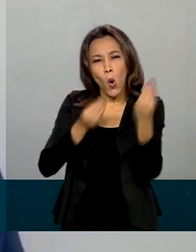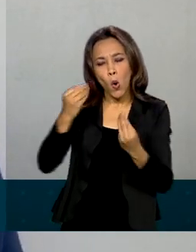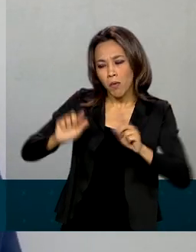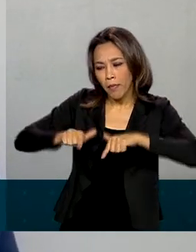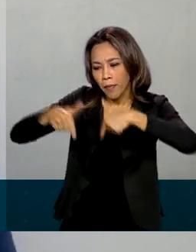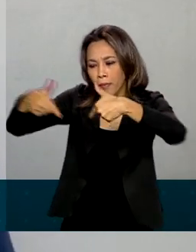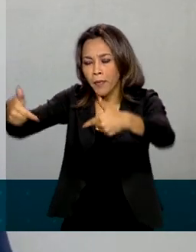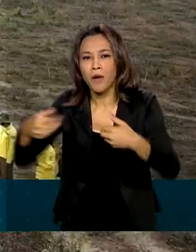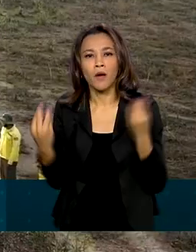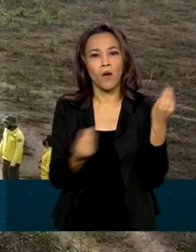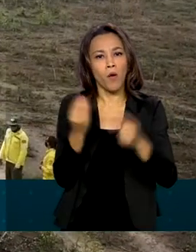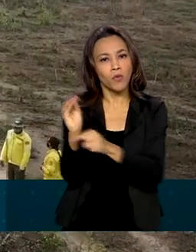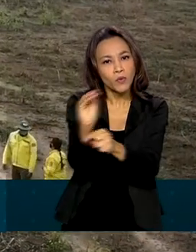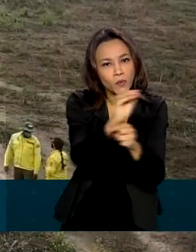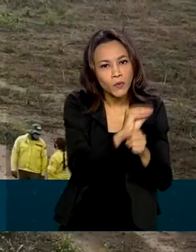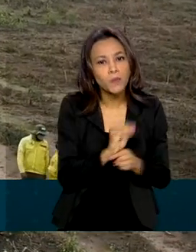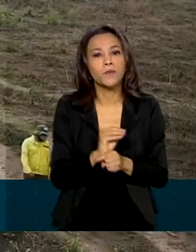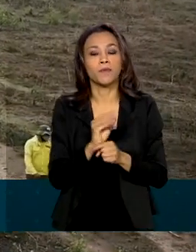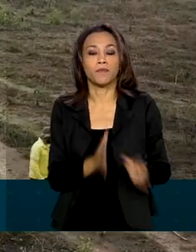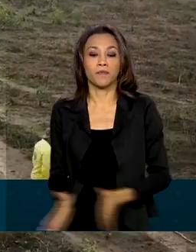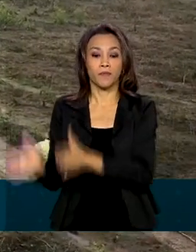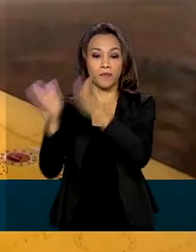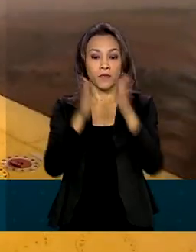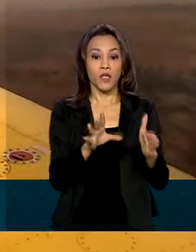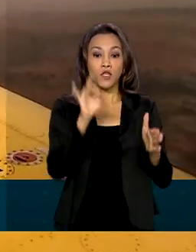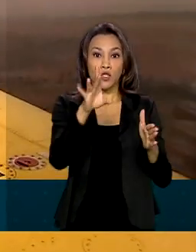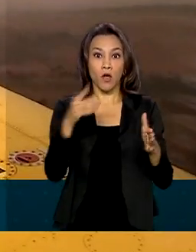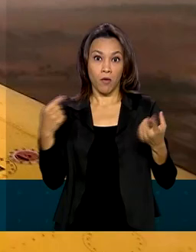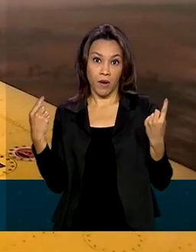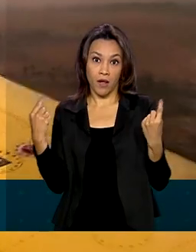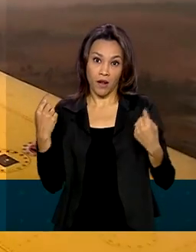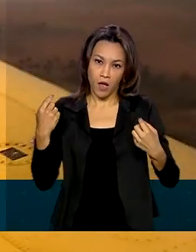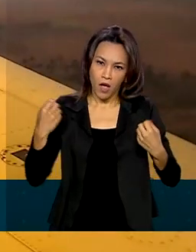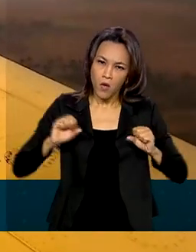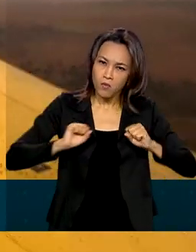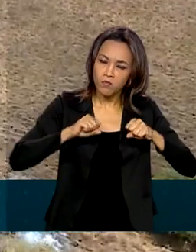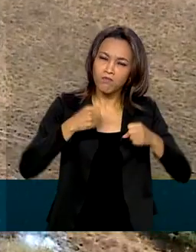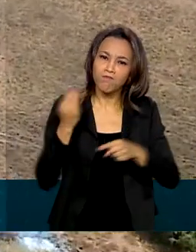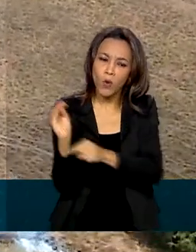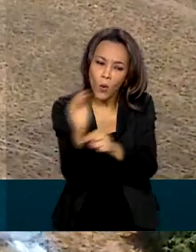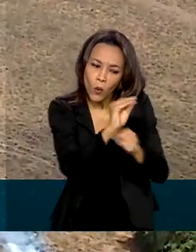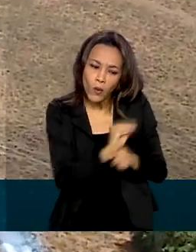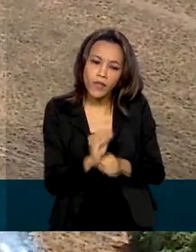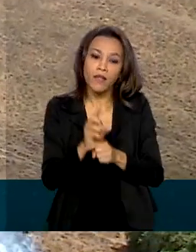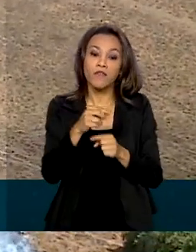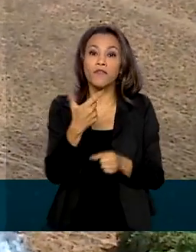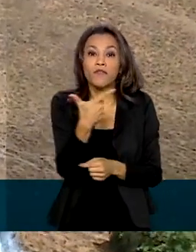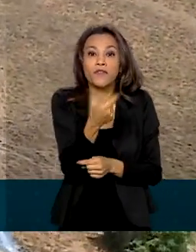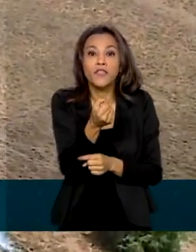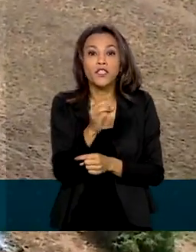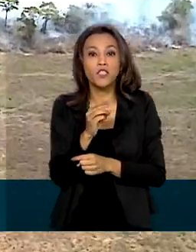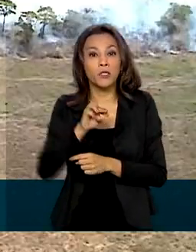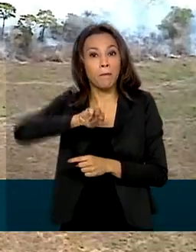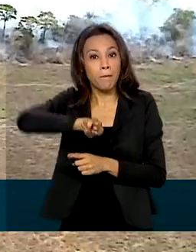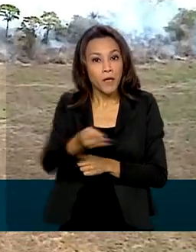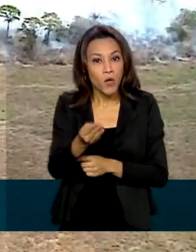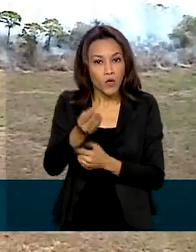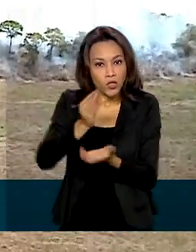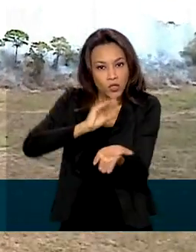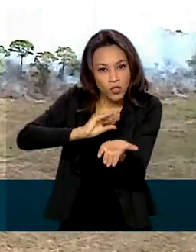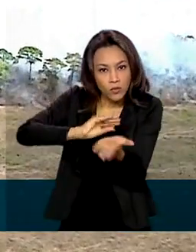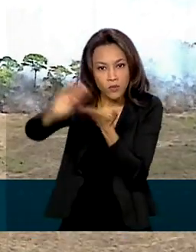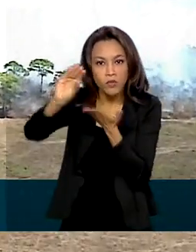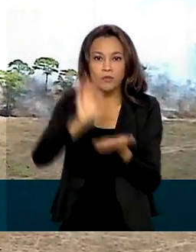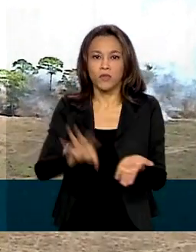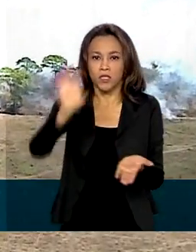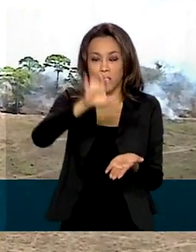resposta e reconstrução. Só para o combate aos incêndios no Pantanal, foram repassados 20 milhões da Defesa Civil aos estados